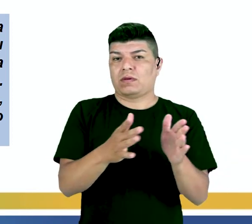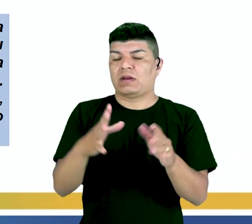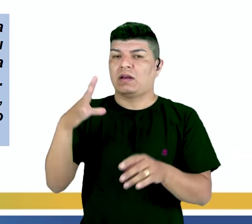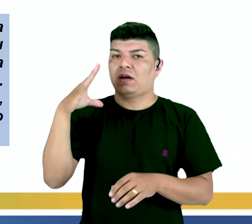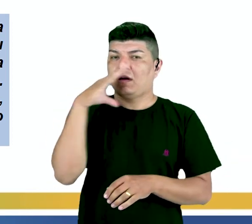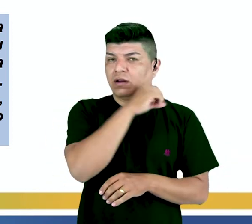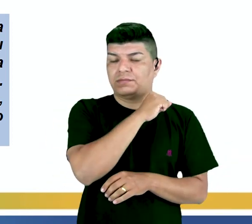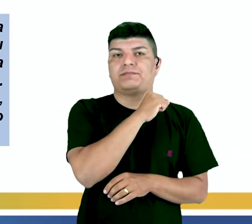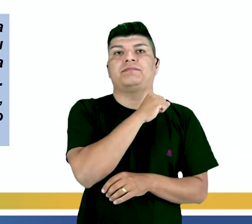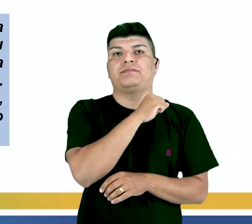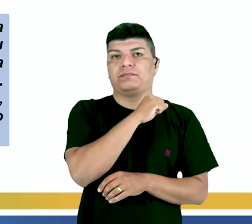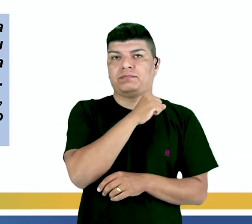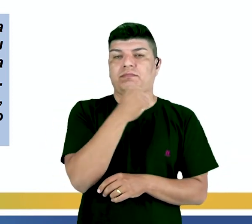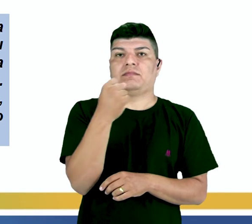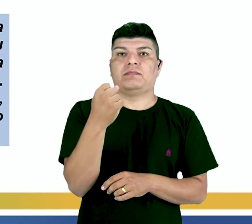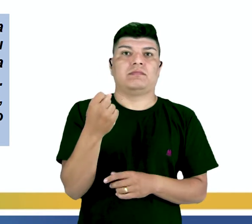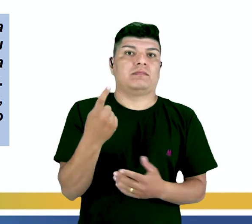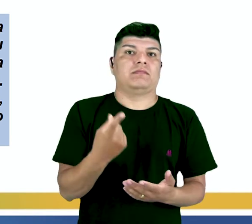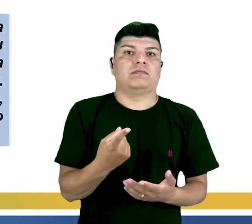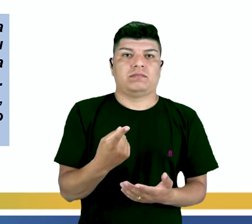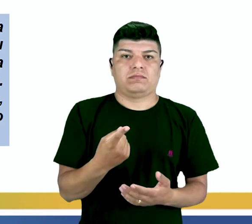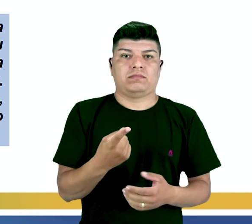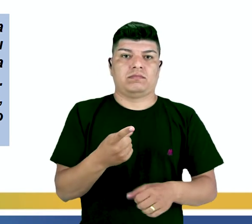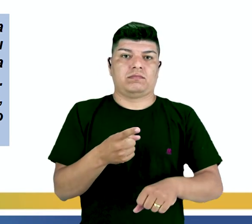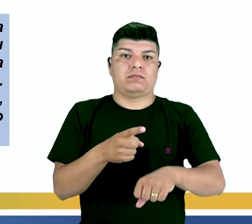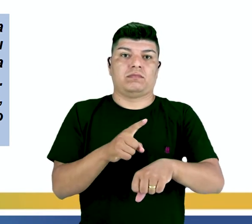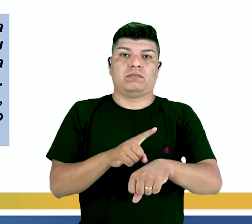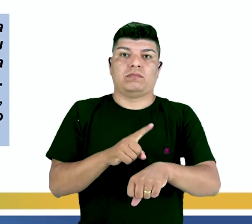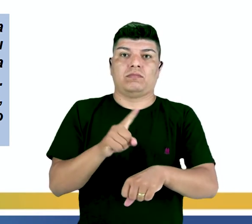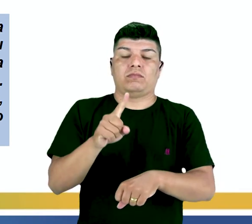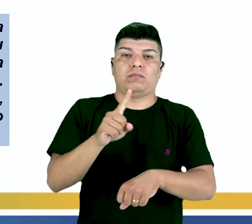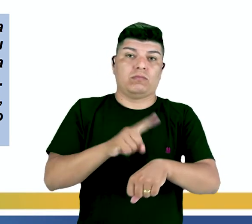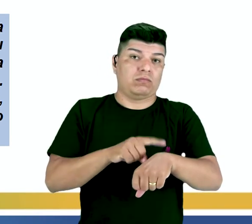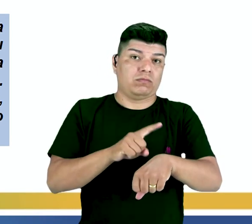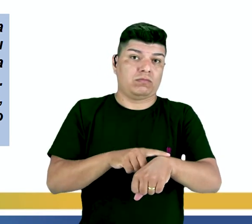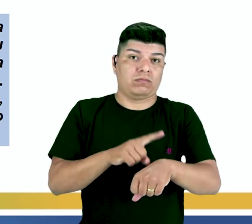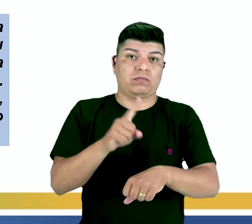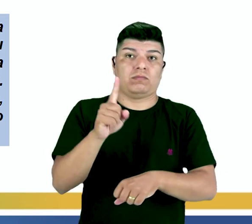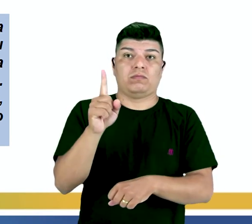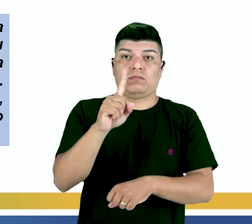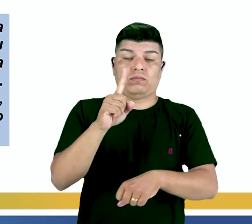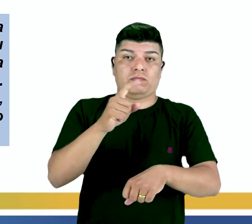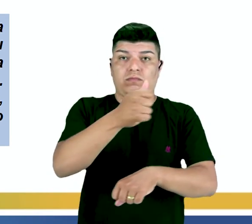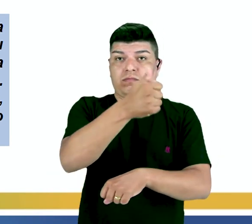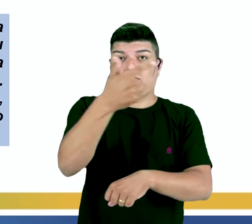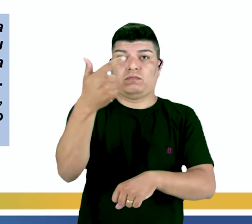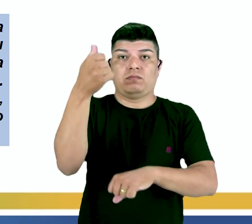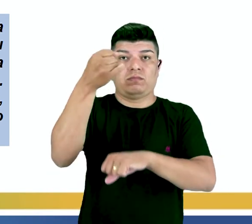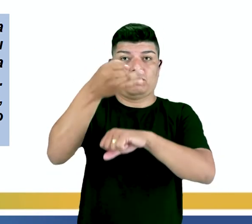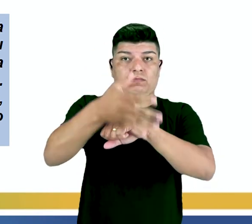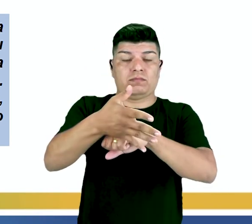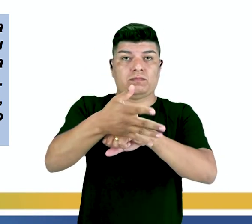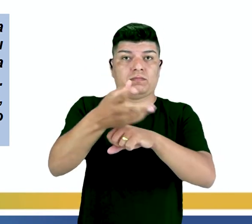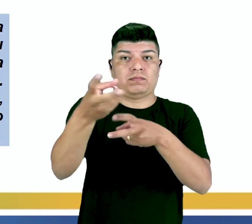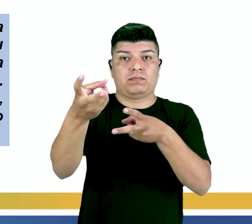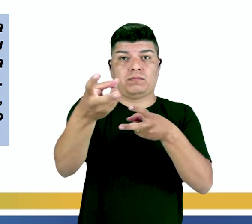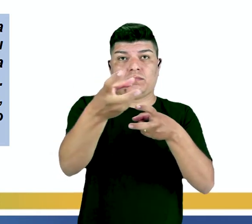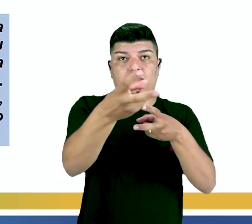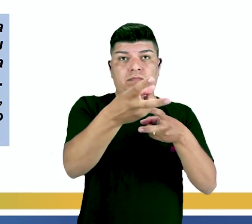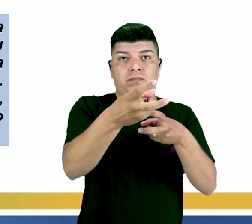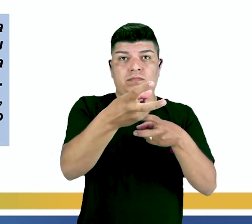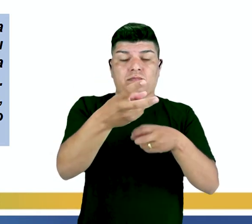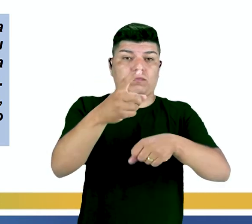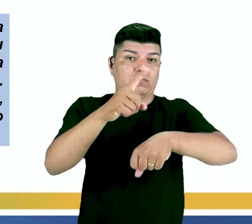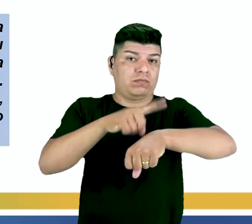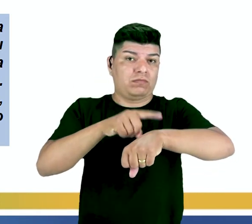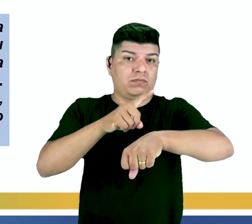e para a surpresa dela, relógio do palácio começou a bater meia-noite. Então, perceba que quando ele fala o